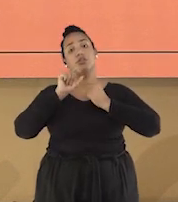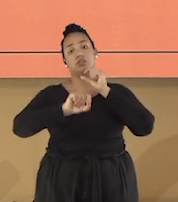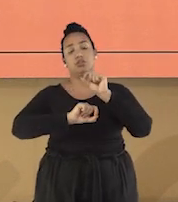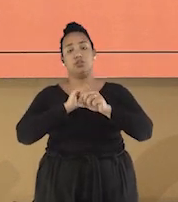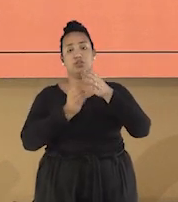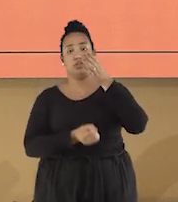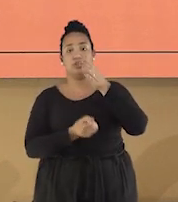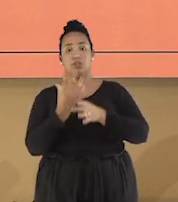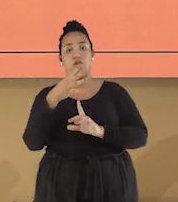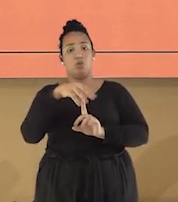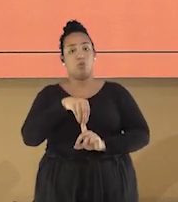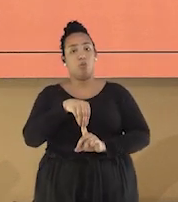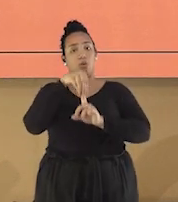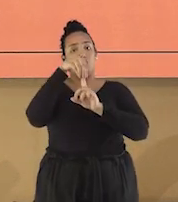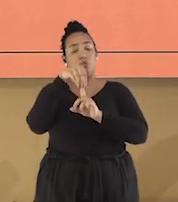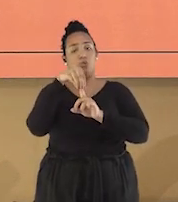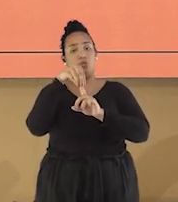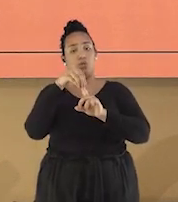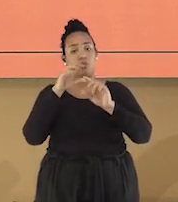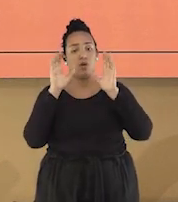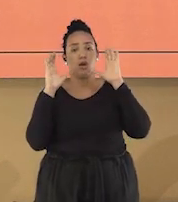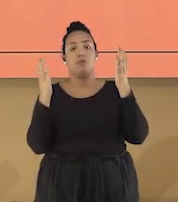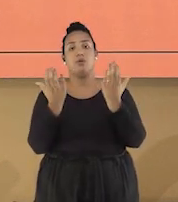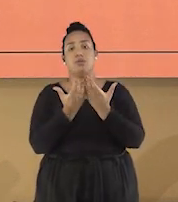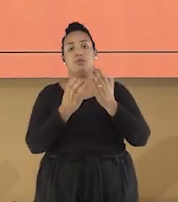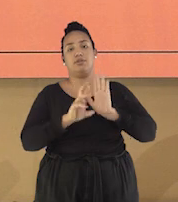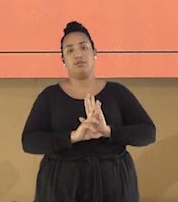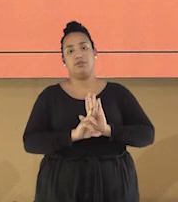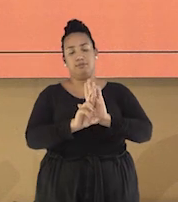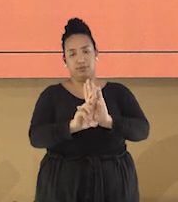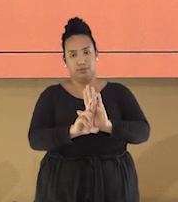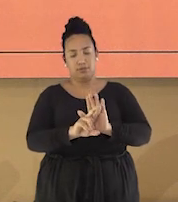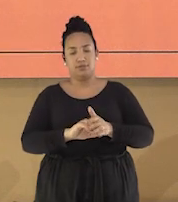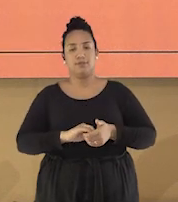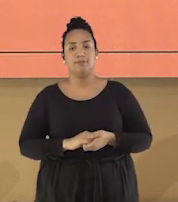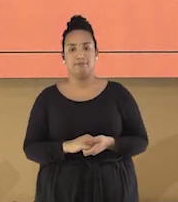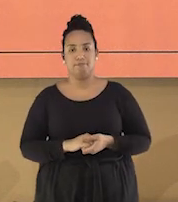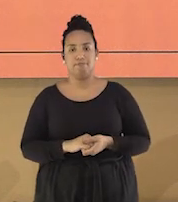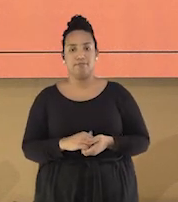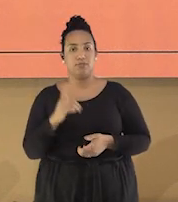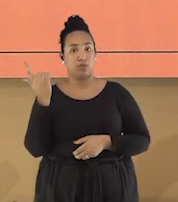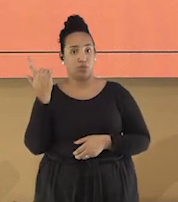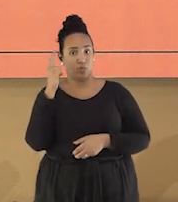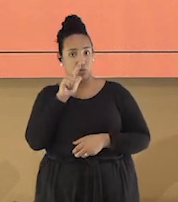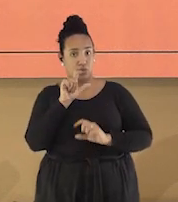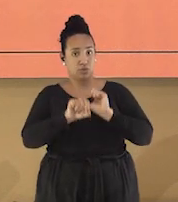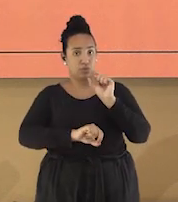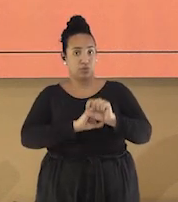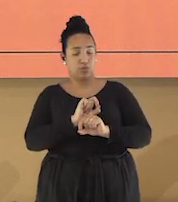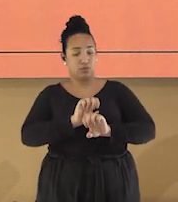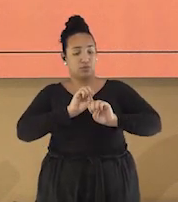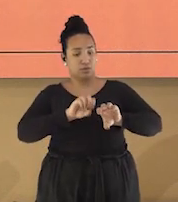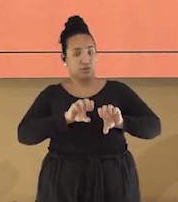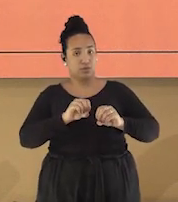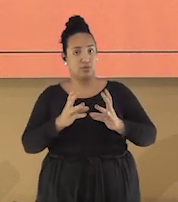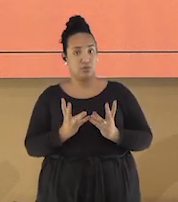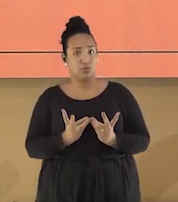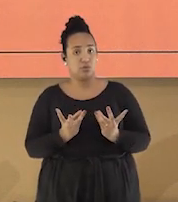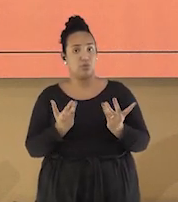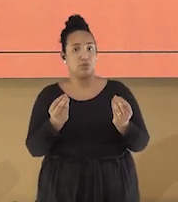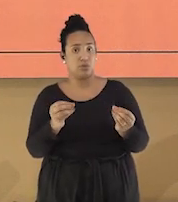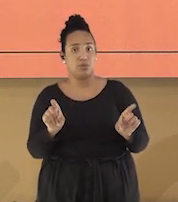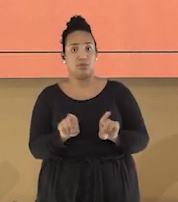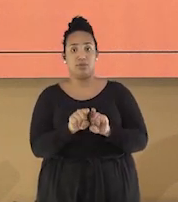única entidade representativa que fosse forte e legítimo, para promover a defesa da qualidade do ensino, do